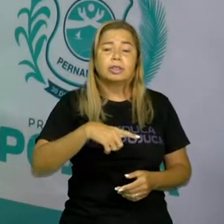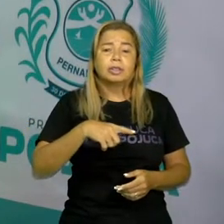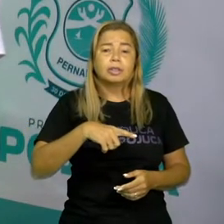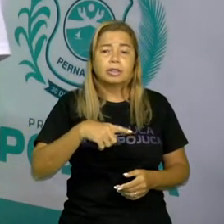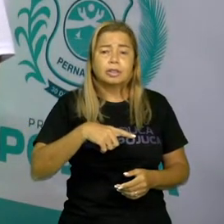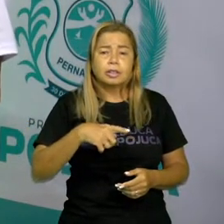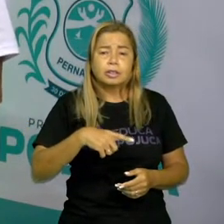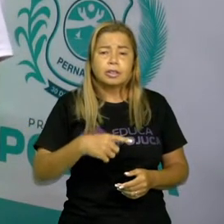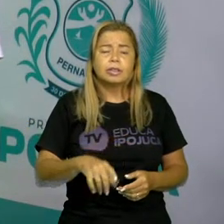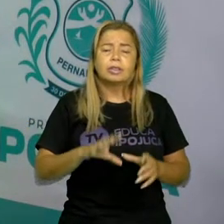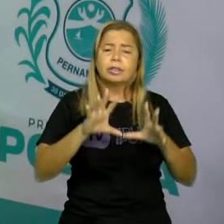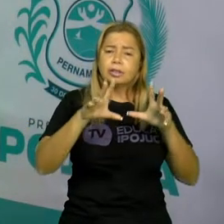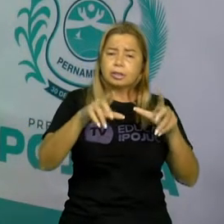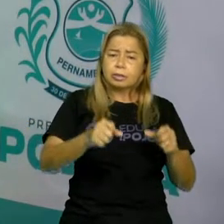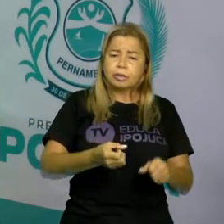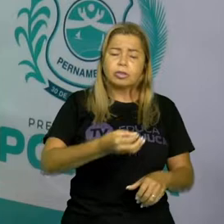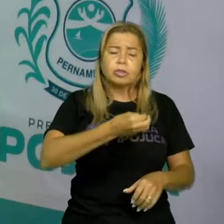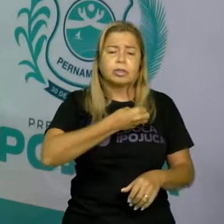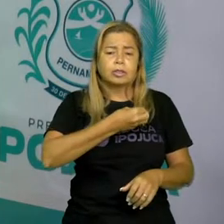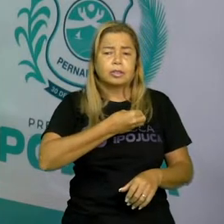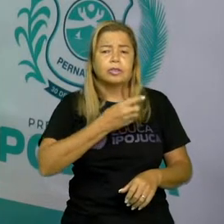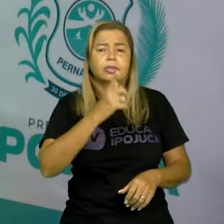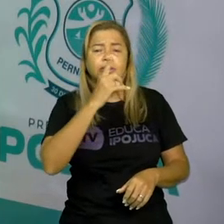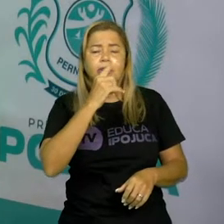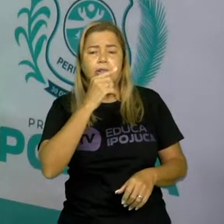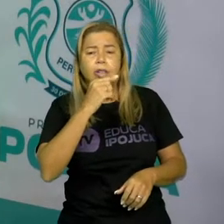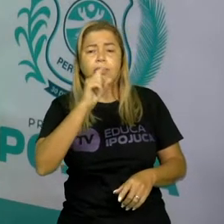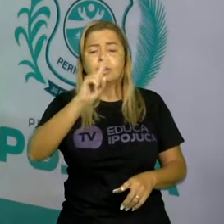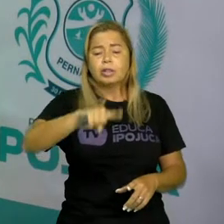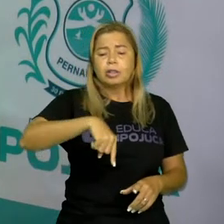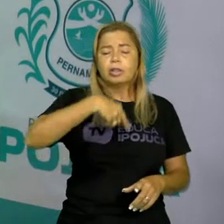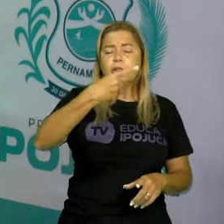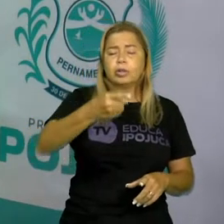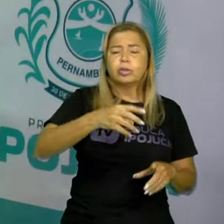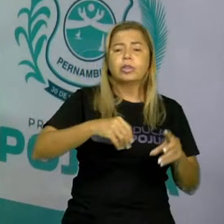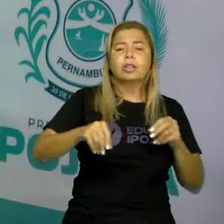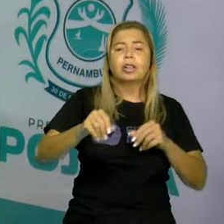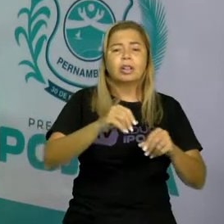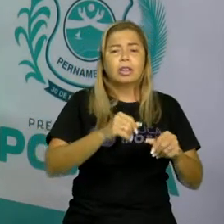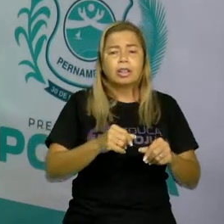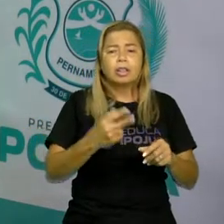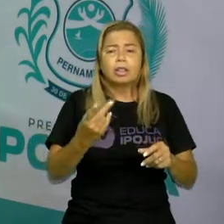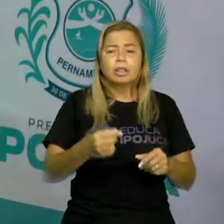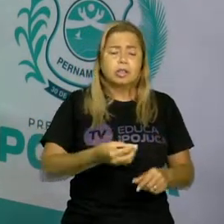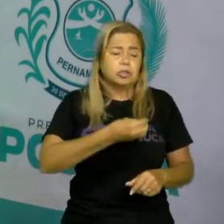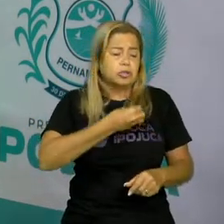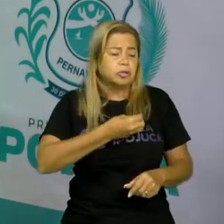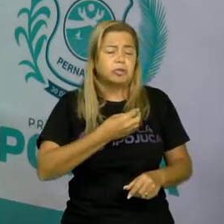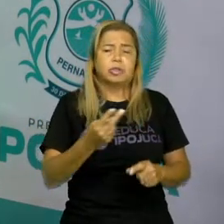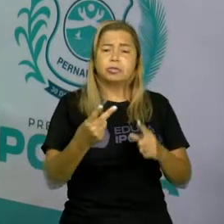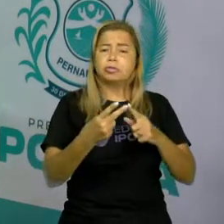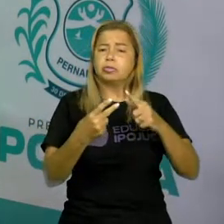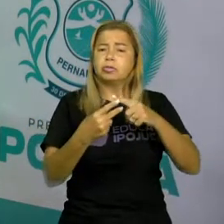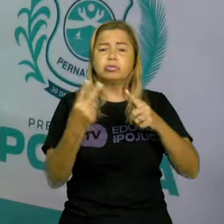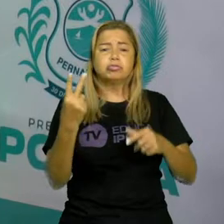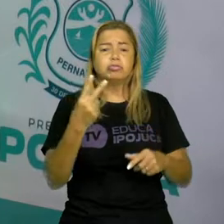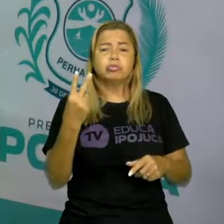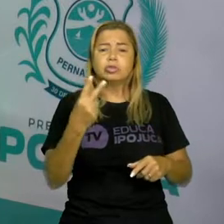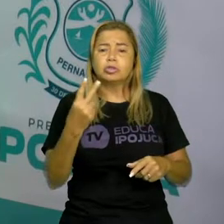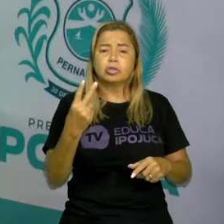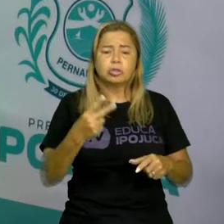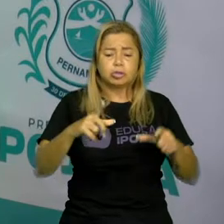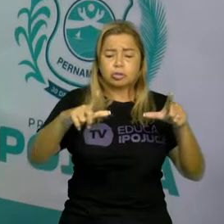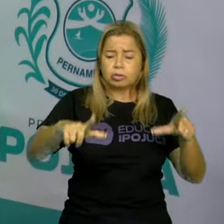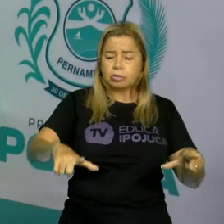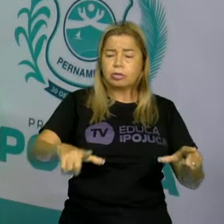da vida na água e outra na terra e conseguem se locomover nos dois ambientes, como é o caso do